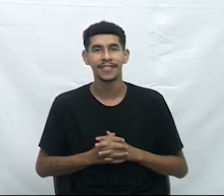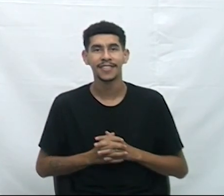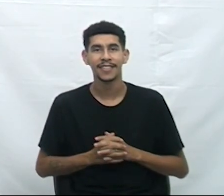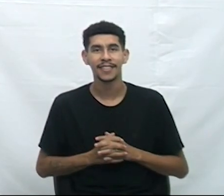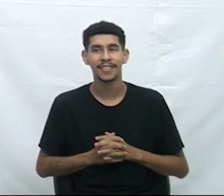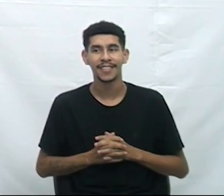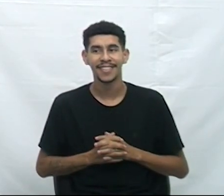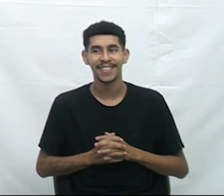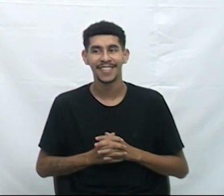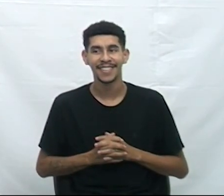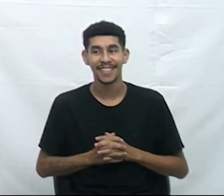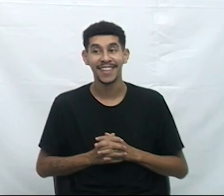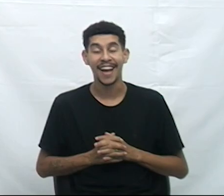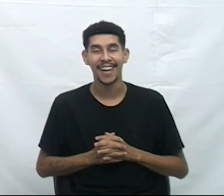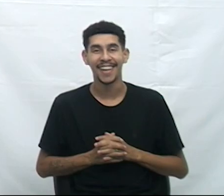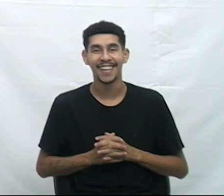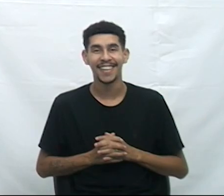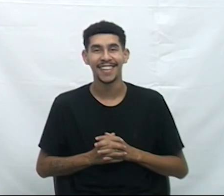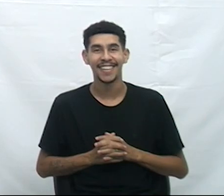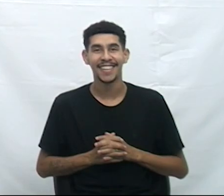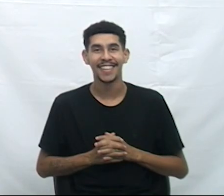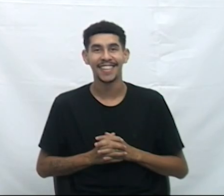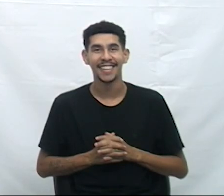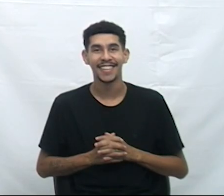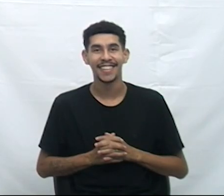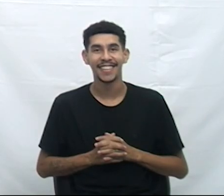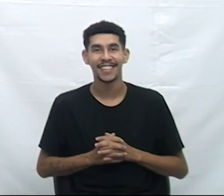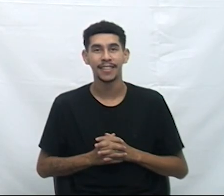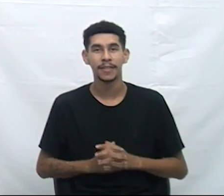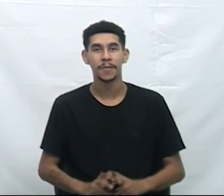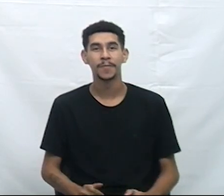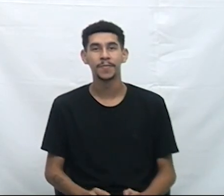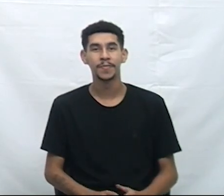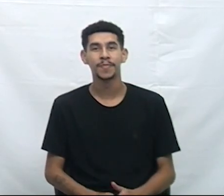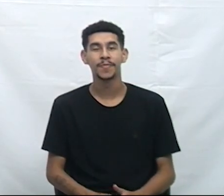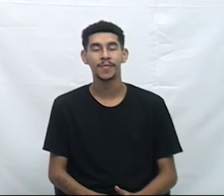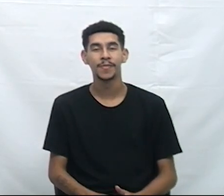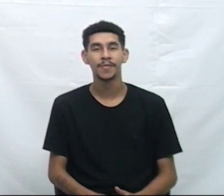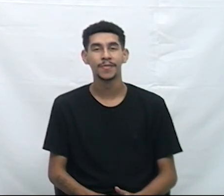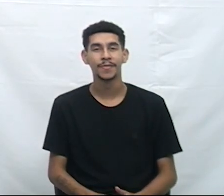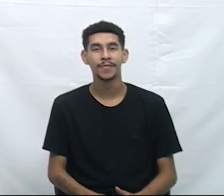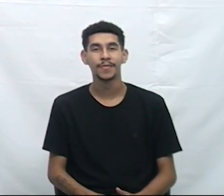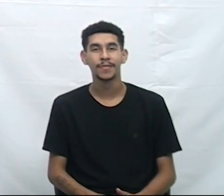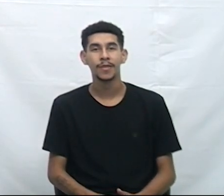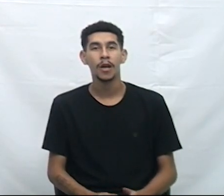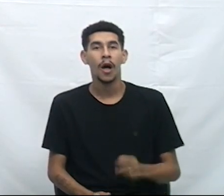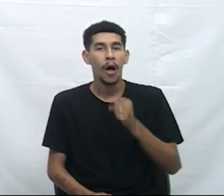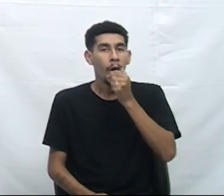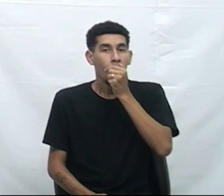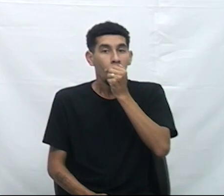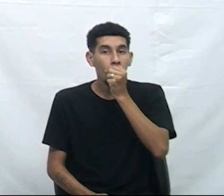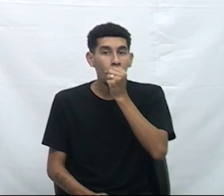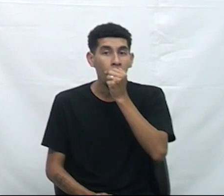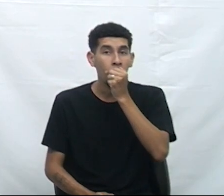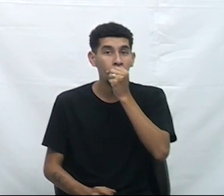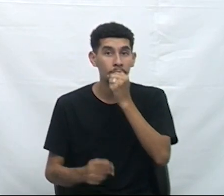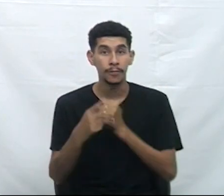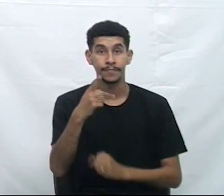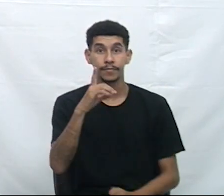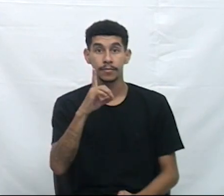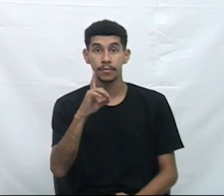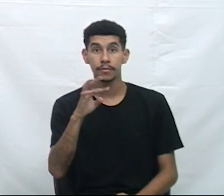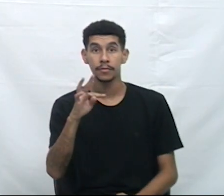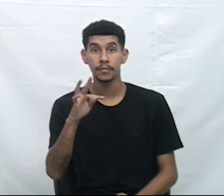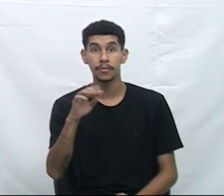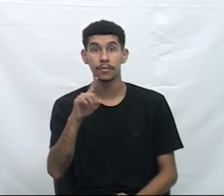Na ordem, nós temos o partido PDT, vereador Zair José